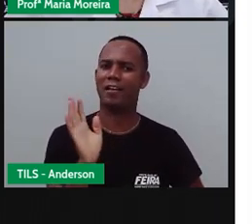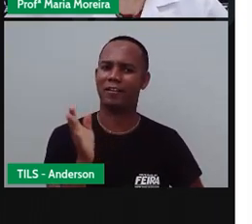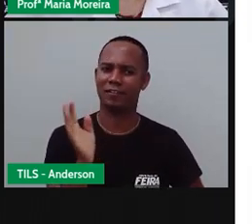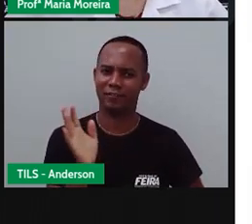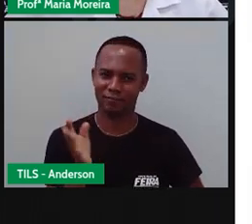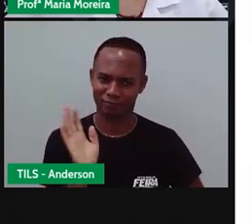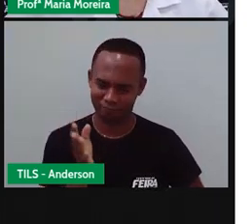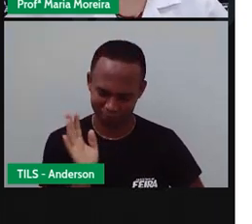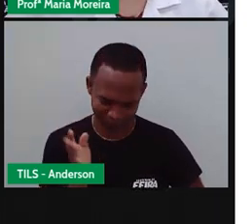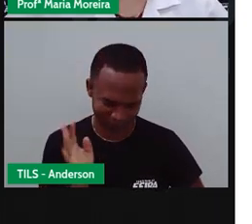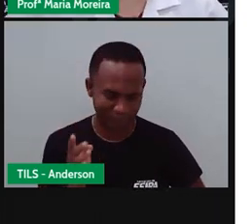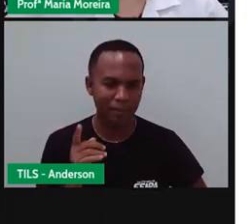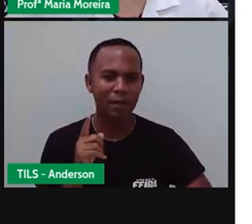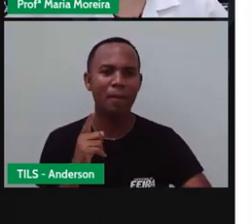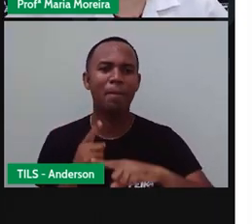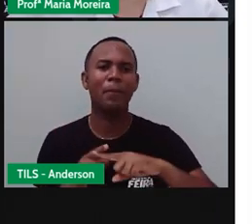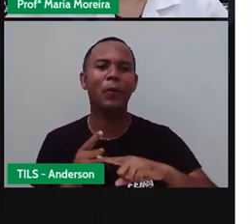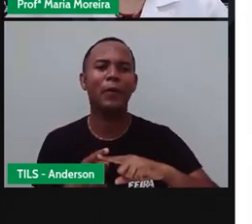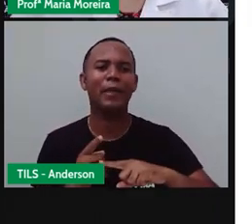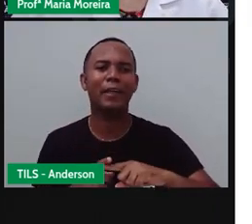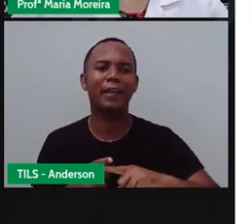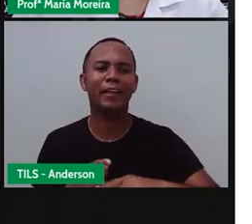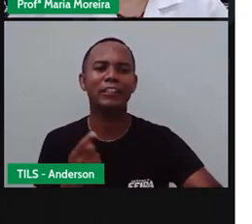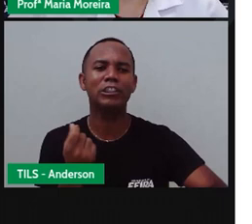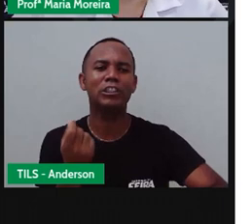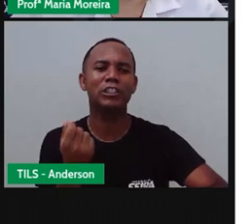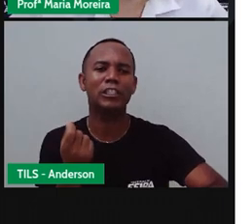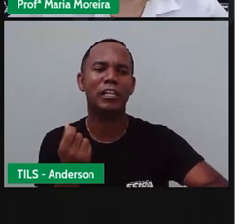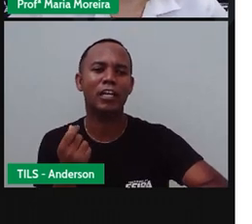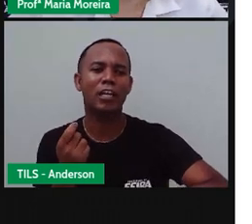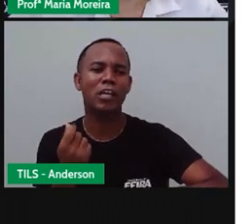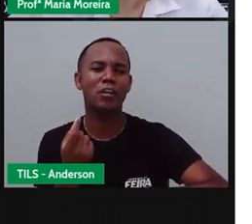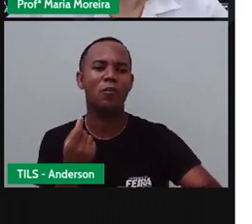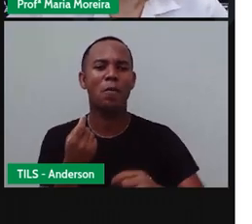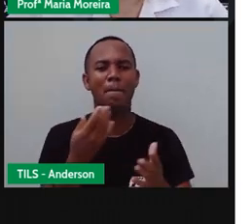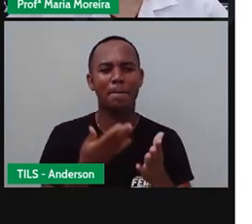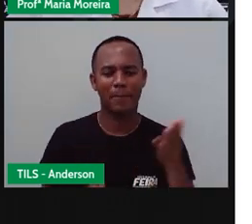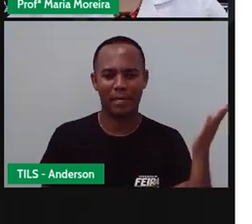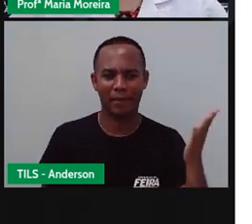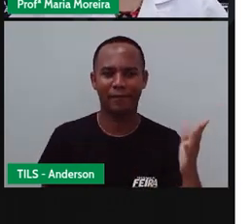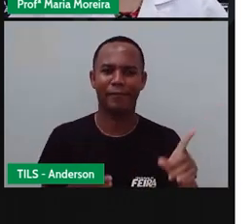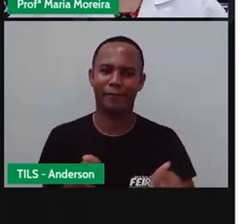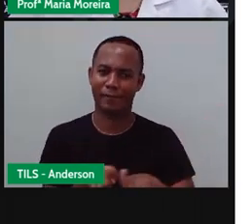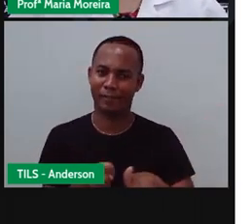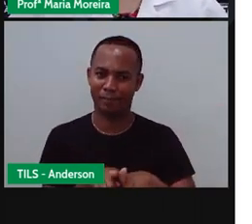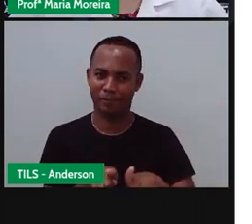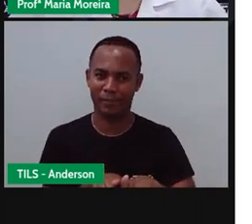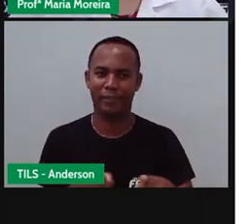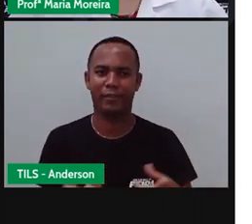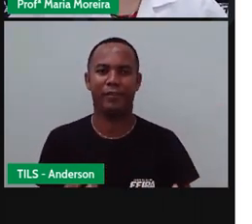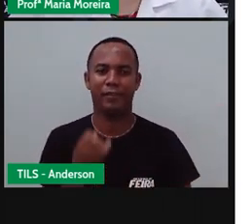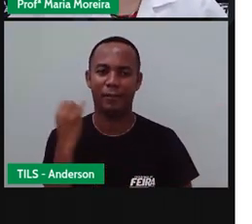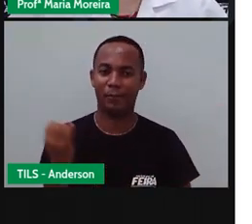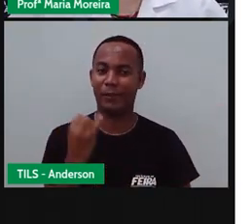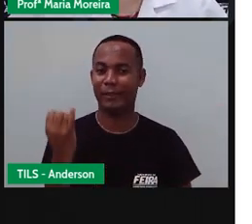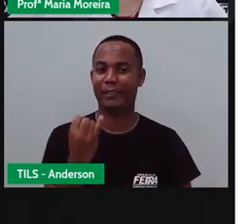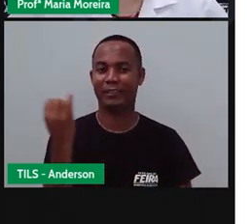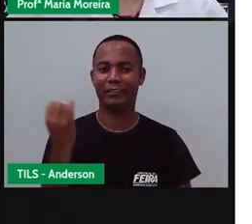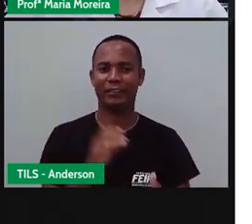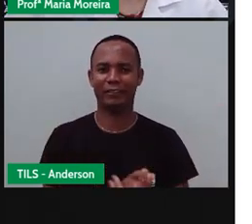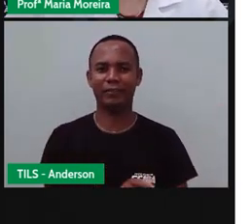Eu também. Porque quer dizer que o quê? Quando a gente perde tempo A gente tá perdendo uma coisa importante.